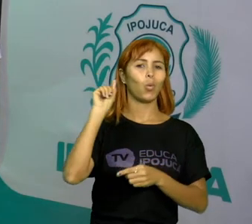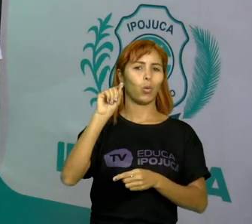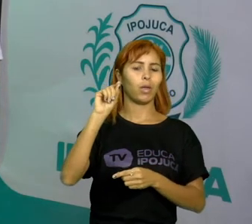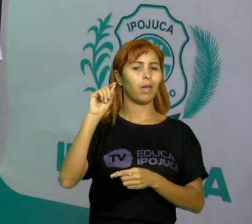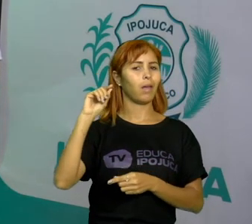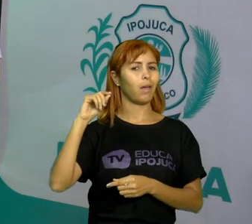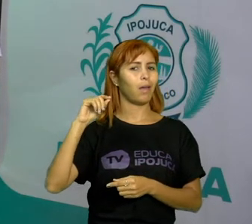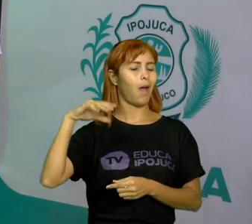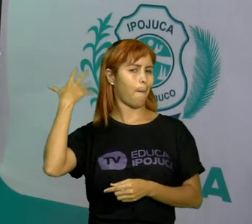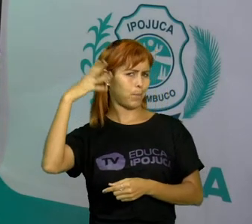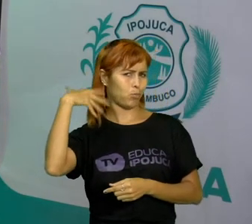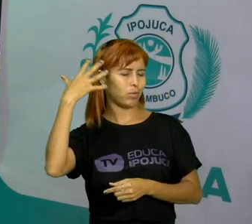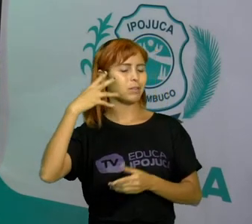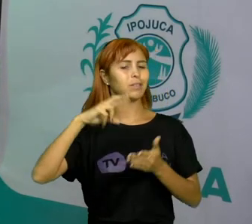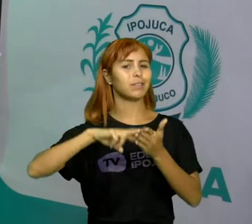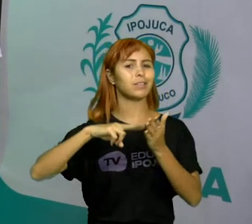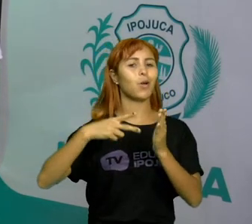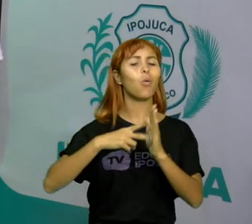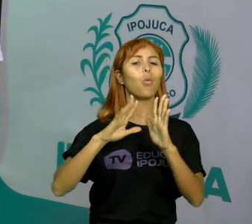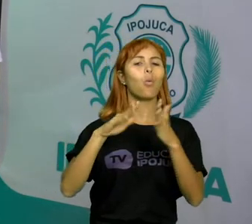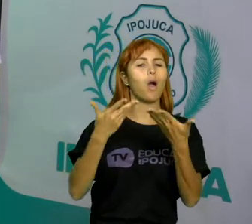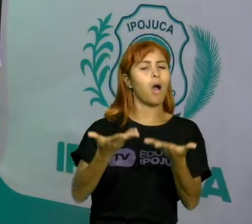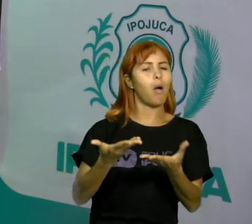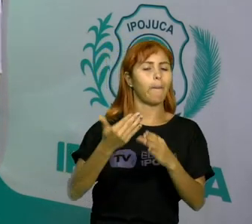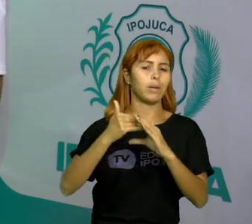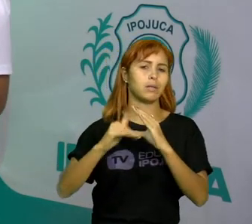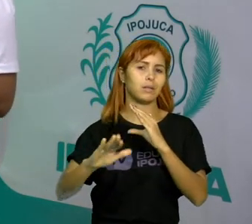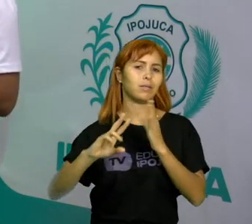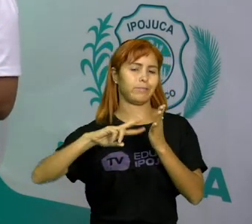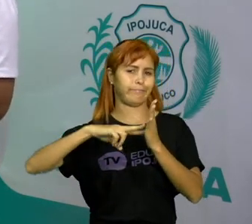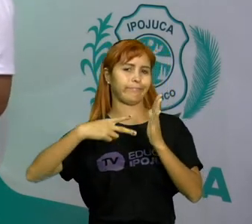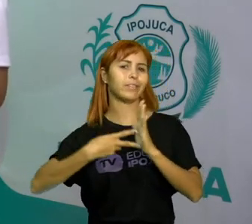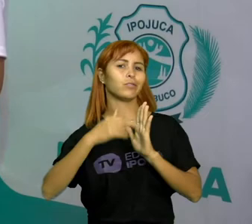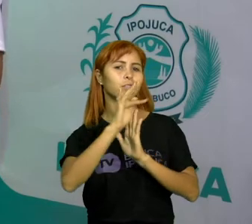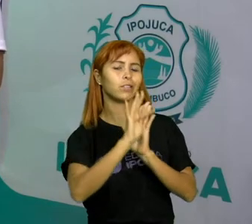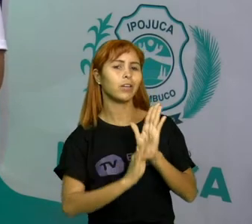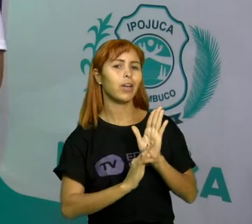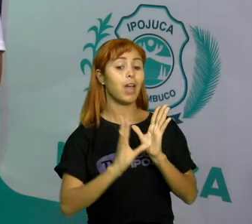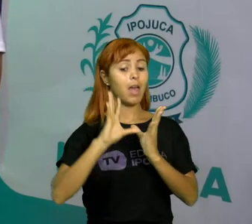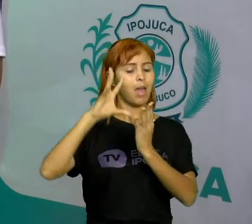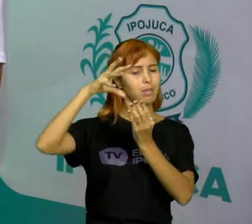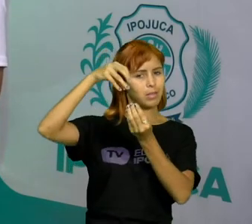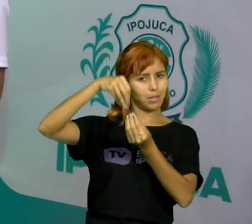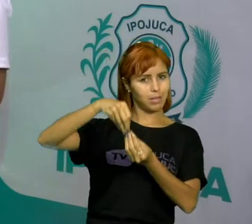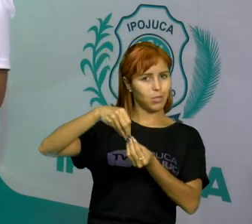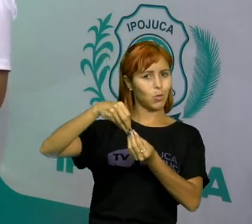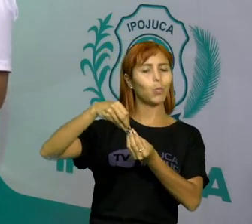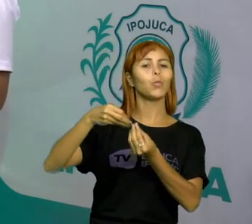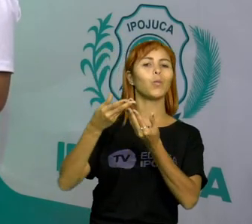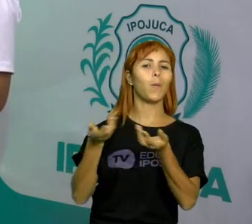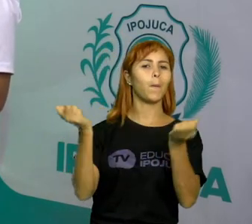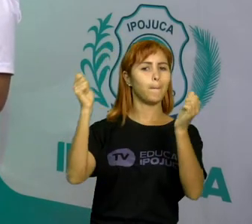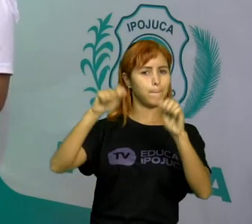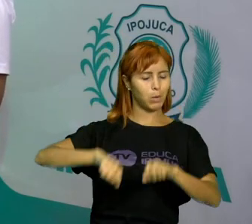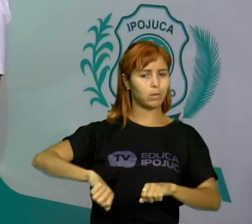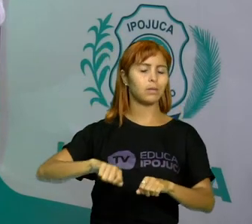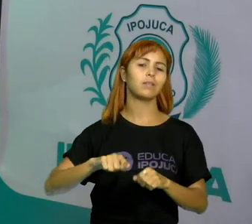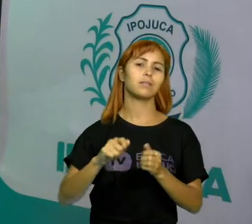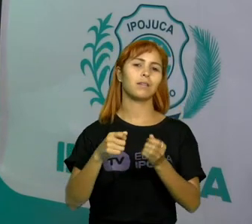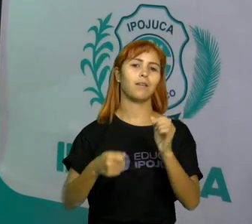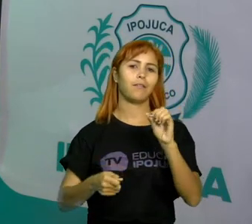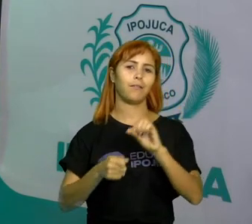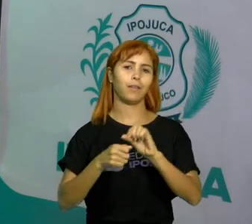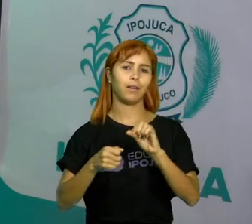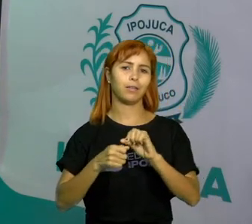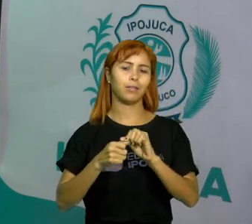passou? Também, em mensagem. E aí, este resumo, ele pode ser realizado